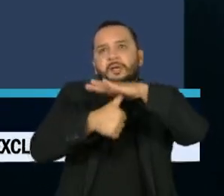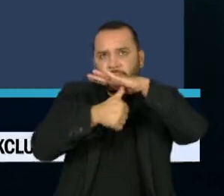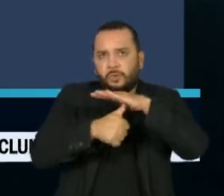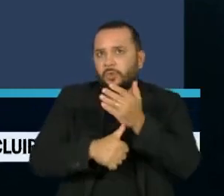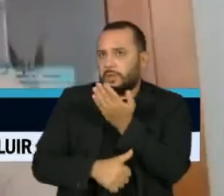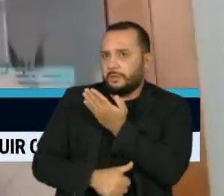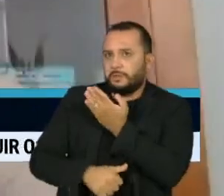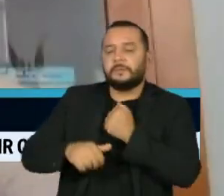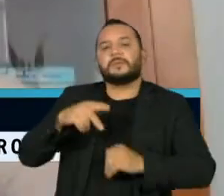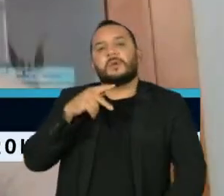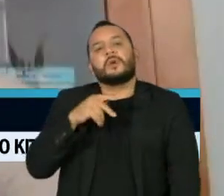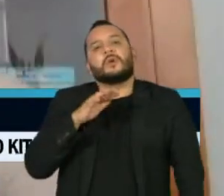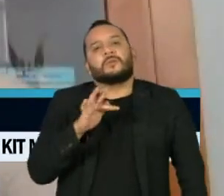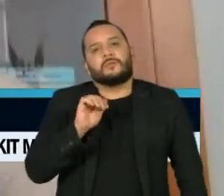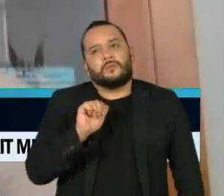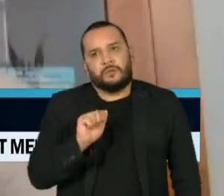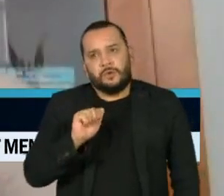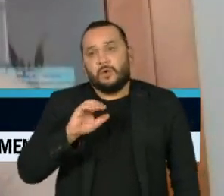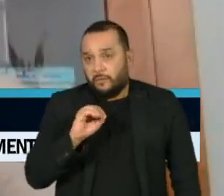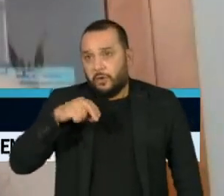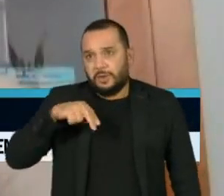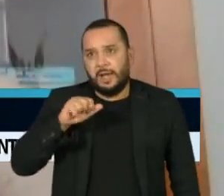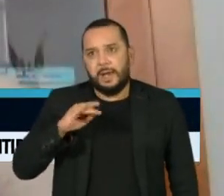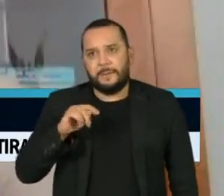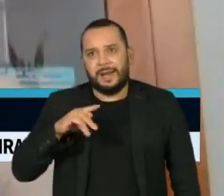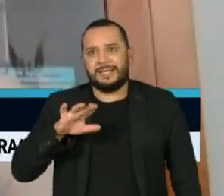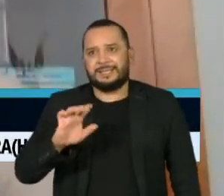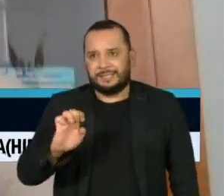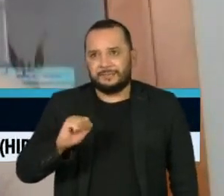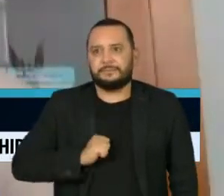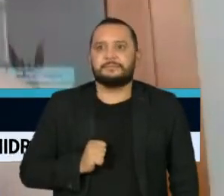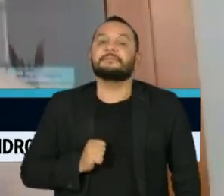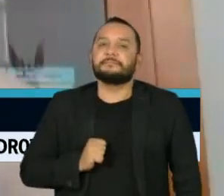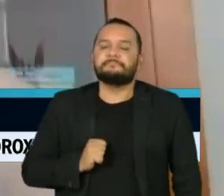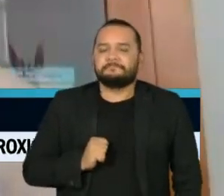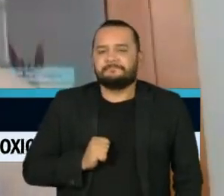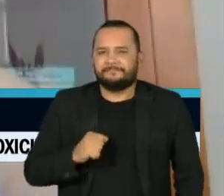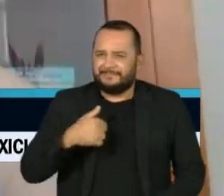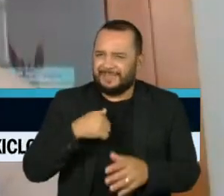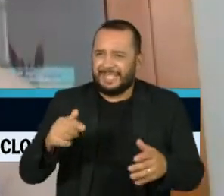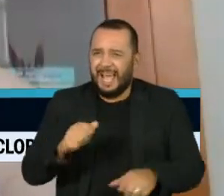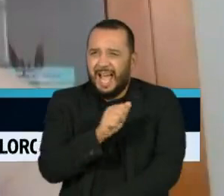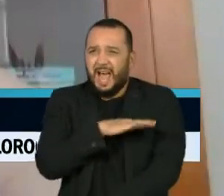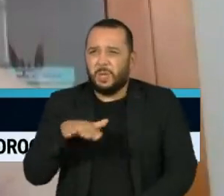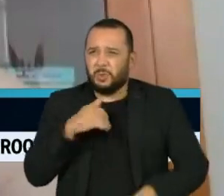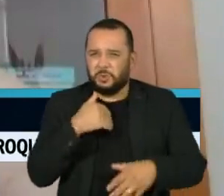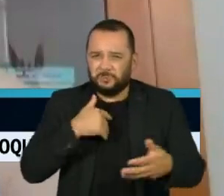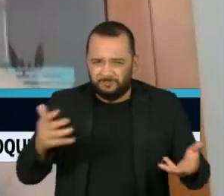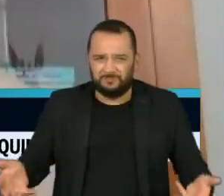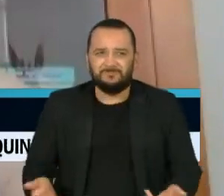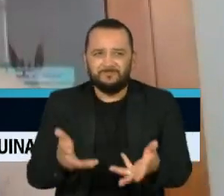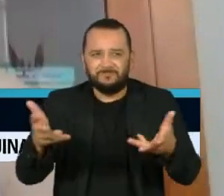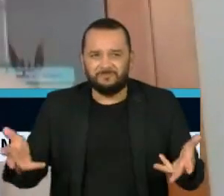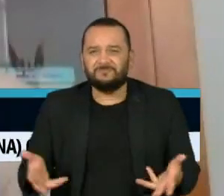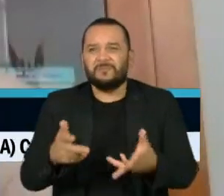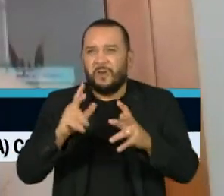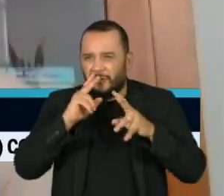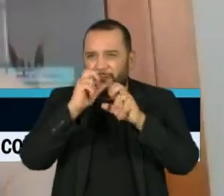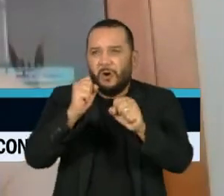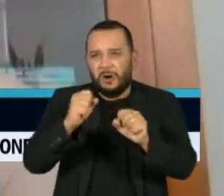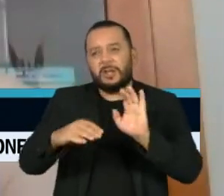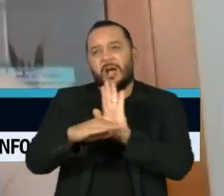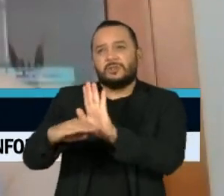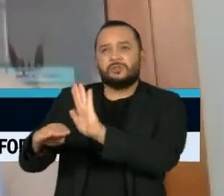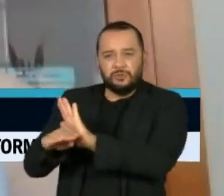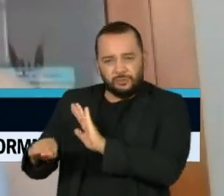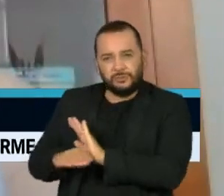Fonaprace. Fortalecer a assistência estudantil é uma forma de melhorar o desenvolvimento